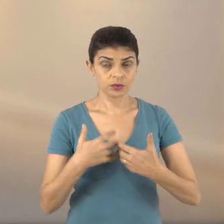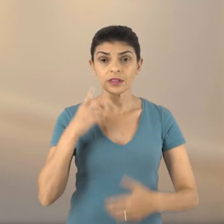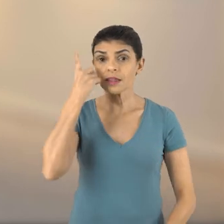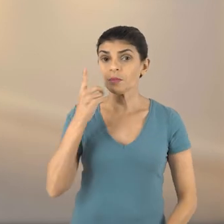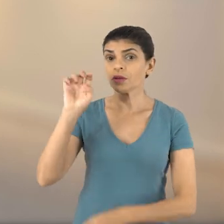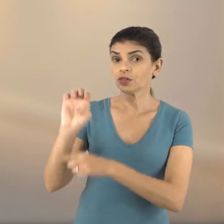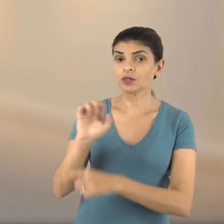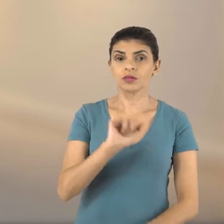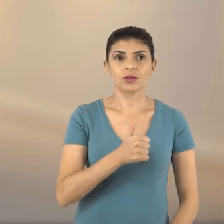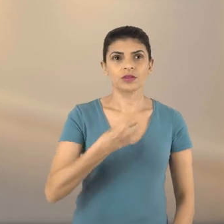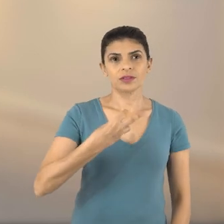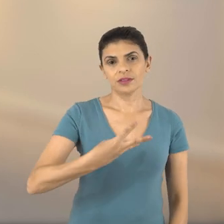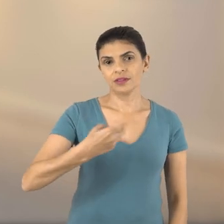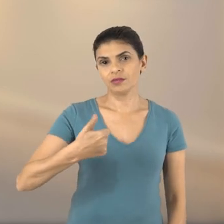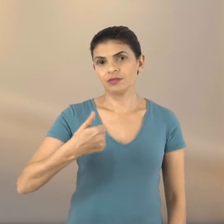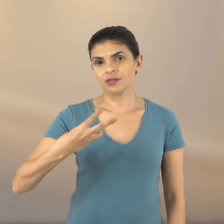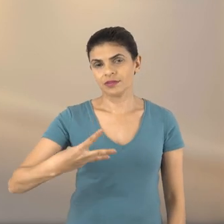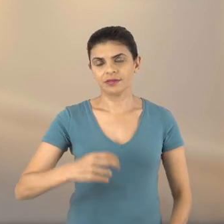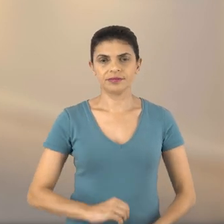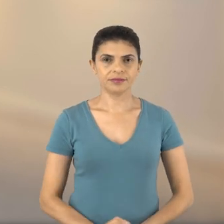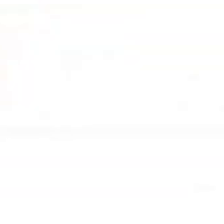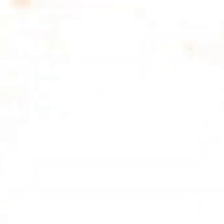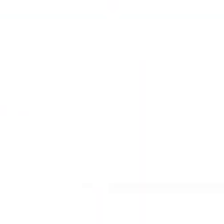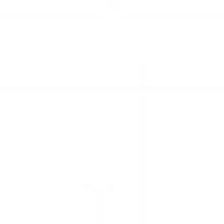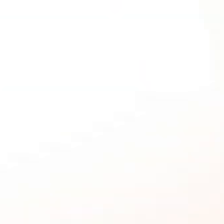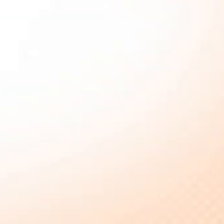Autista. Deputada estadual, vote 11313.